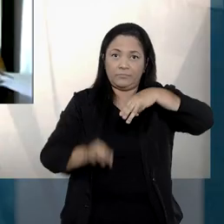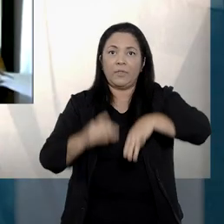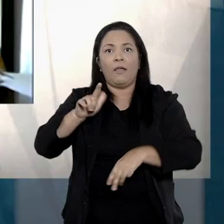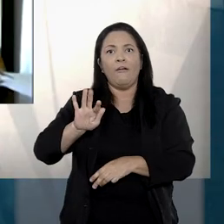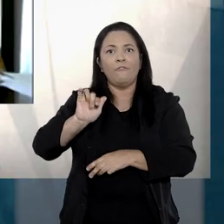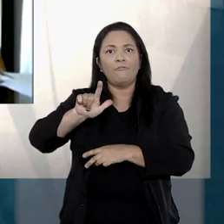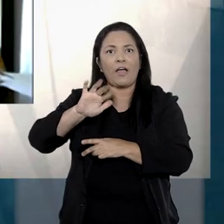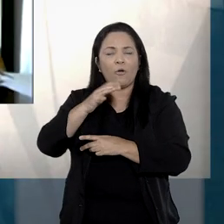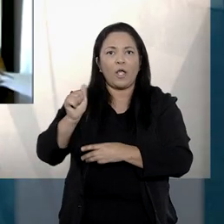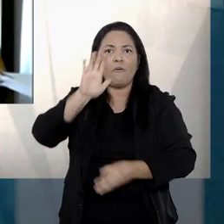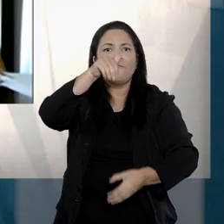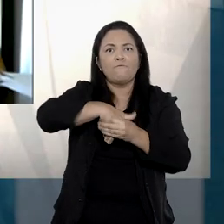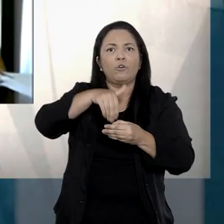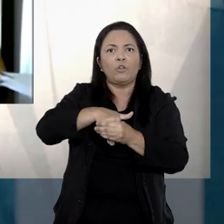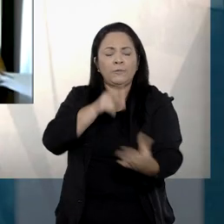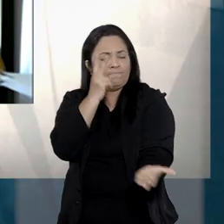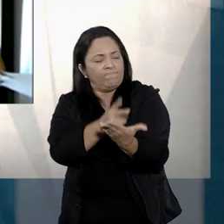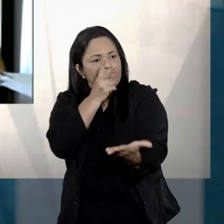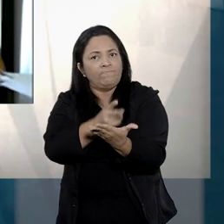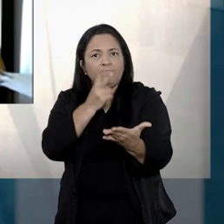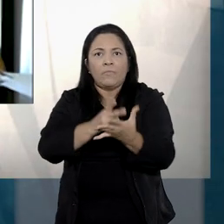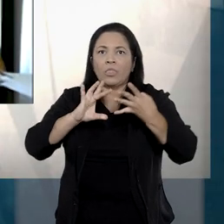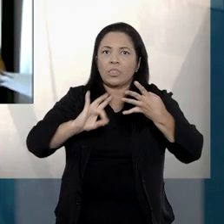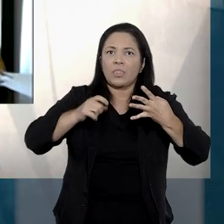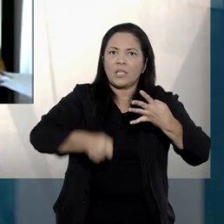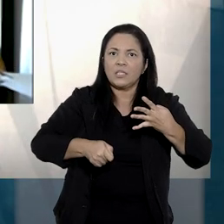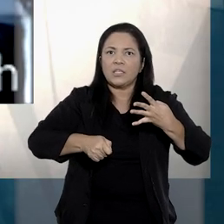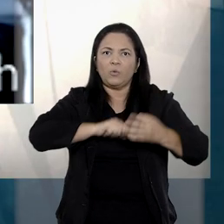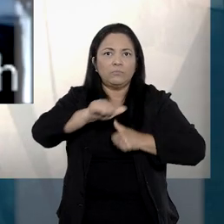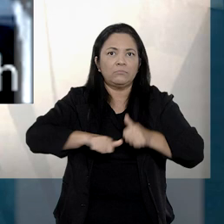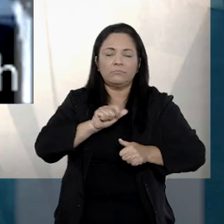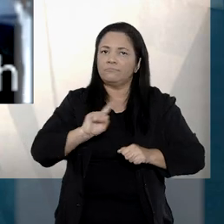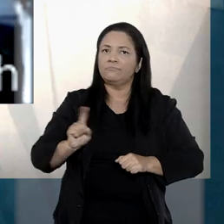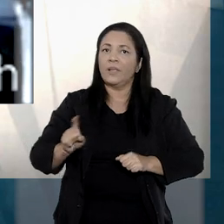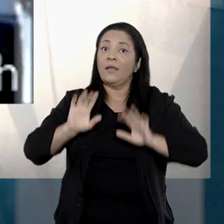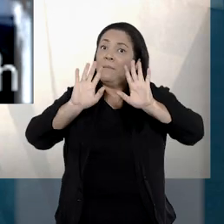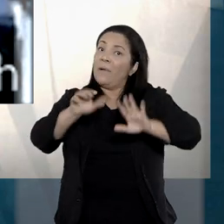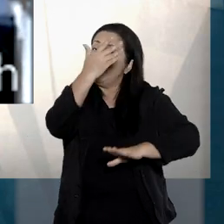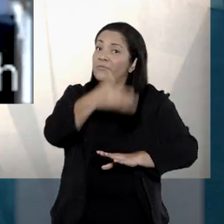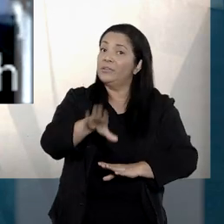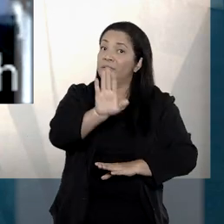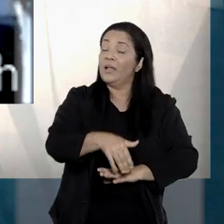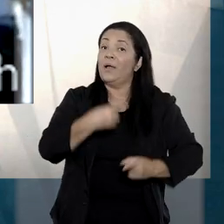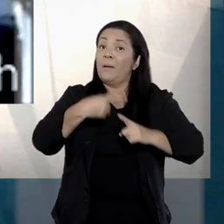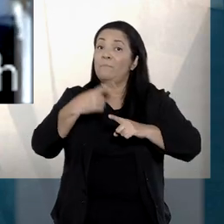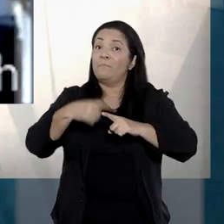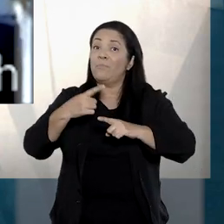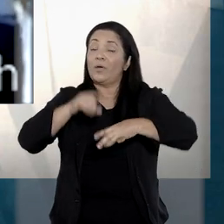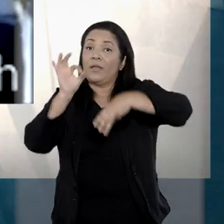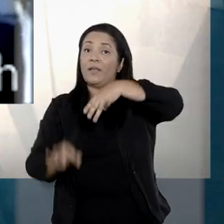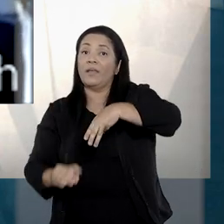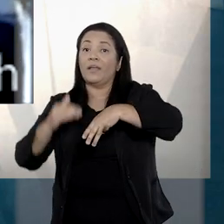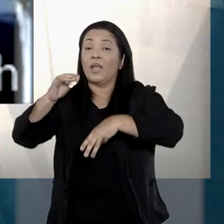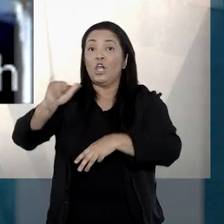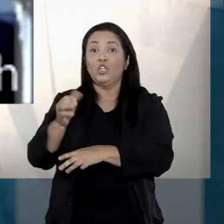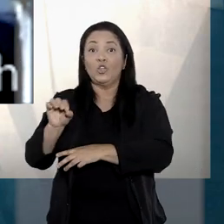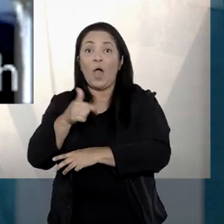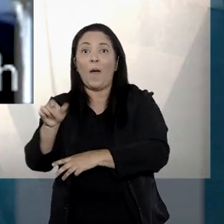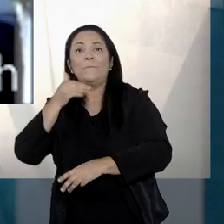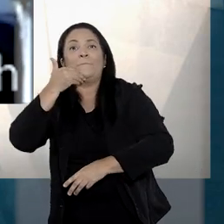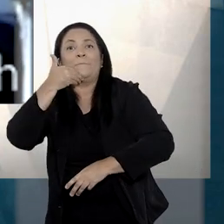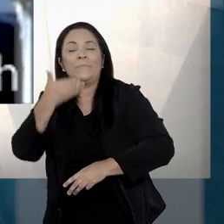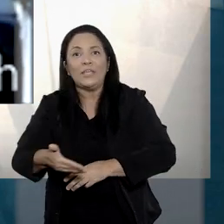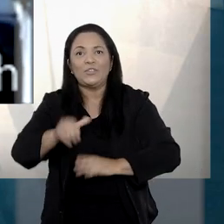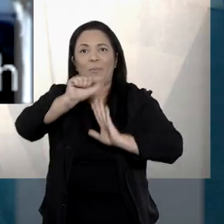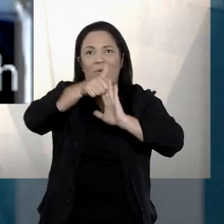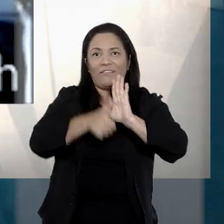O ministro Francisco Falcão votou pela manutenção da decisão. Mas a análise foi suspensa após pedido de vista do ministro João